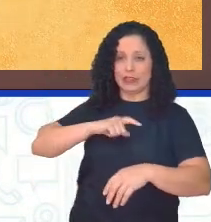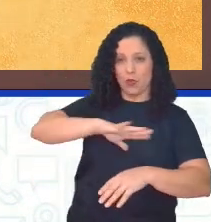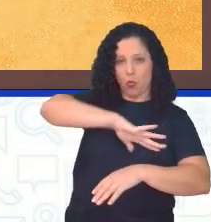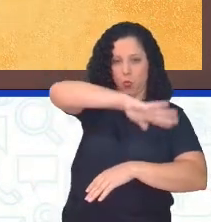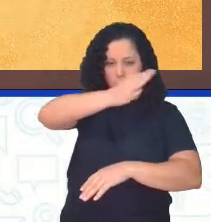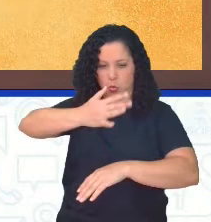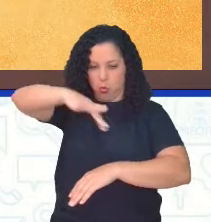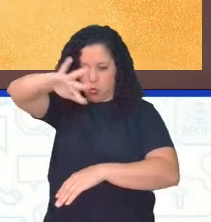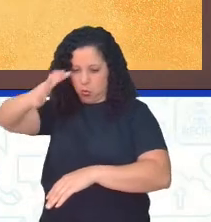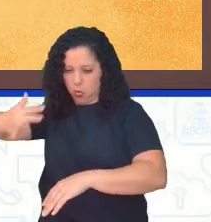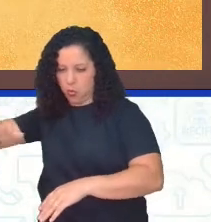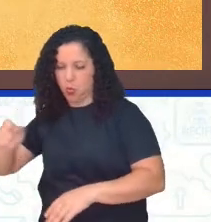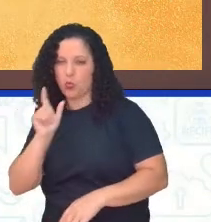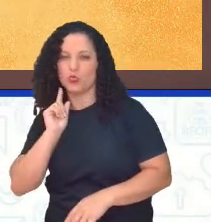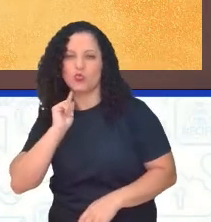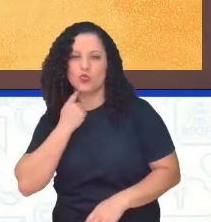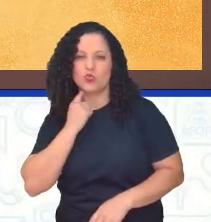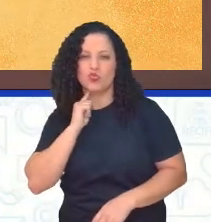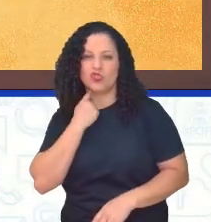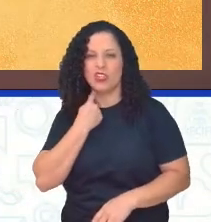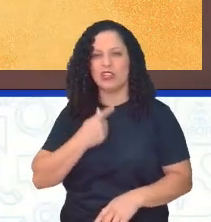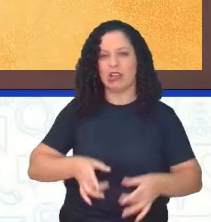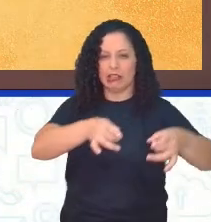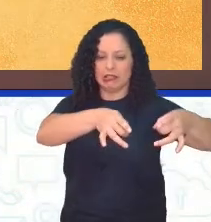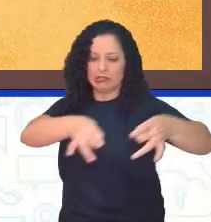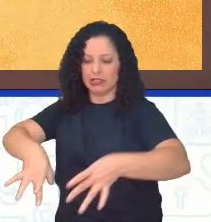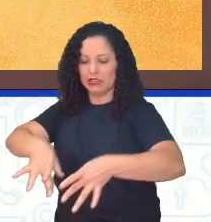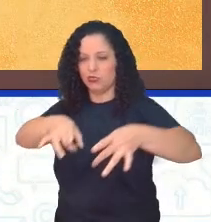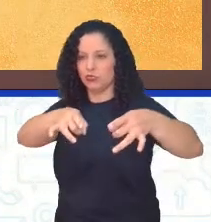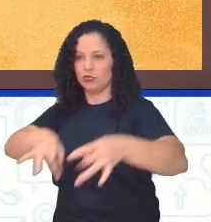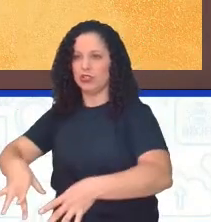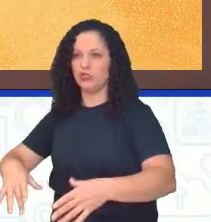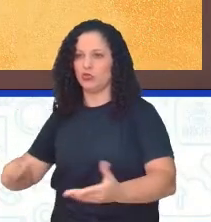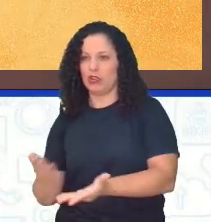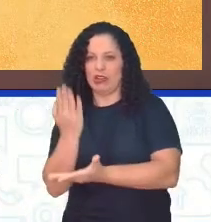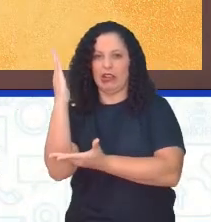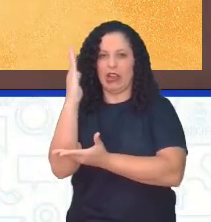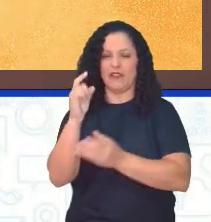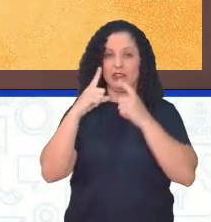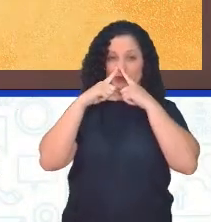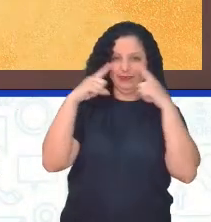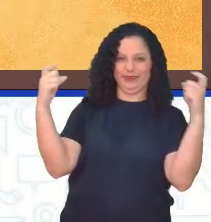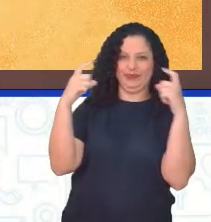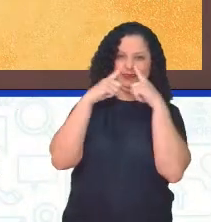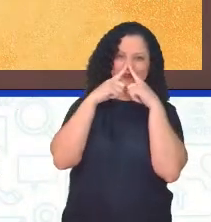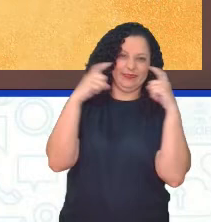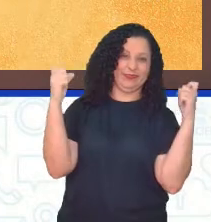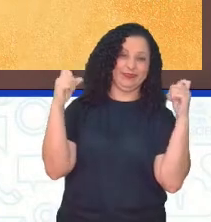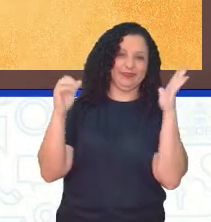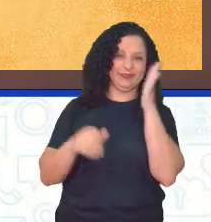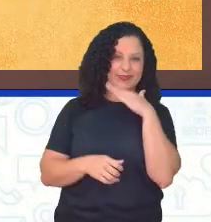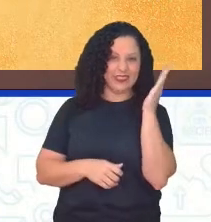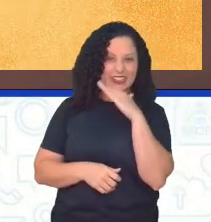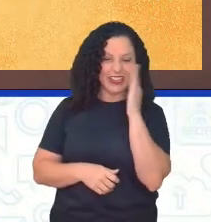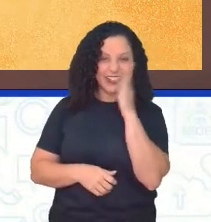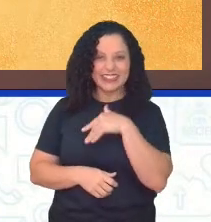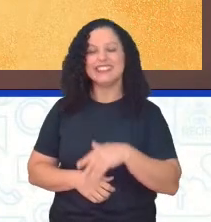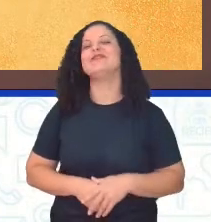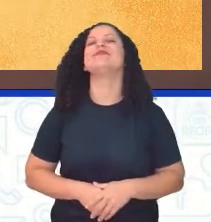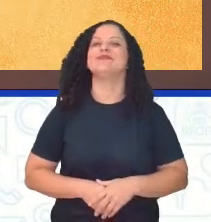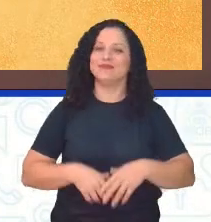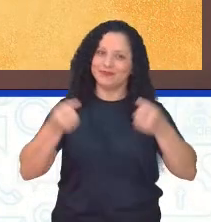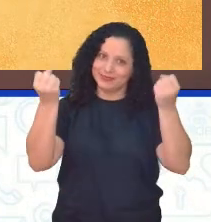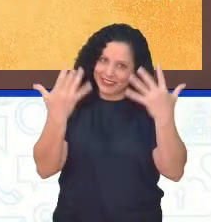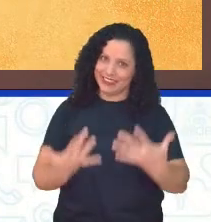né, garrafa, copo, sacola, né, está saindo ali um cheirinho meio ruim, então, é, tem que descrever